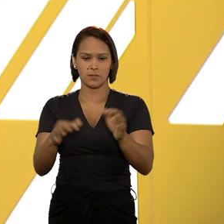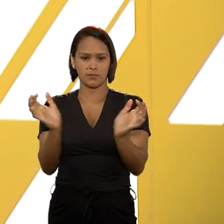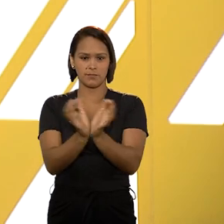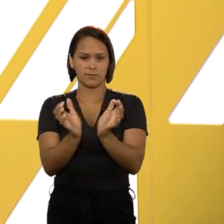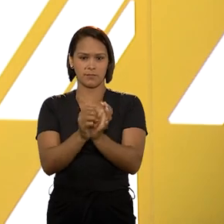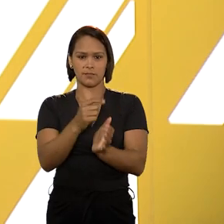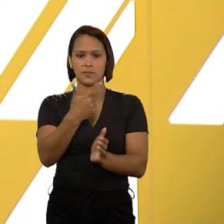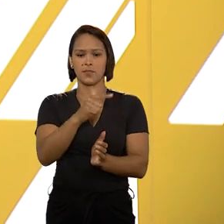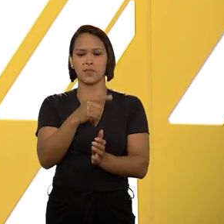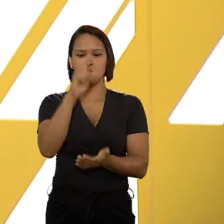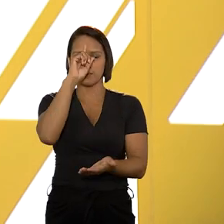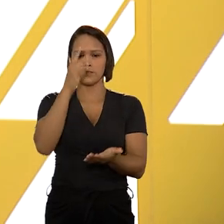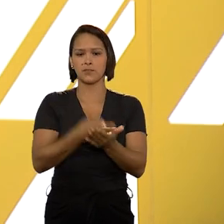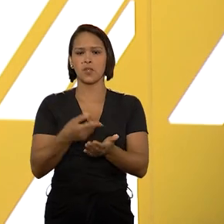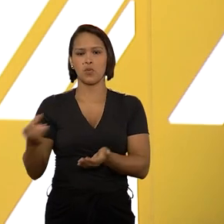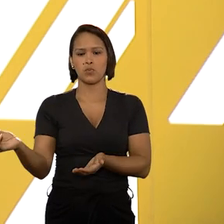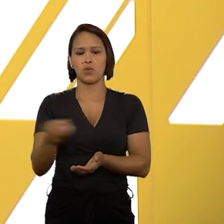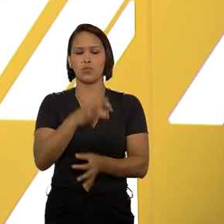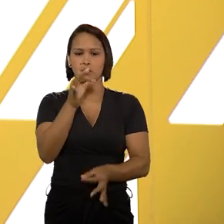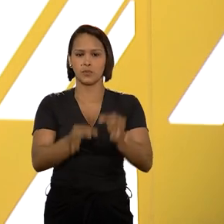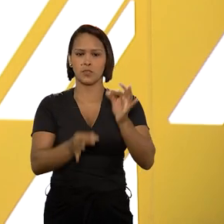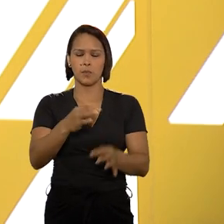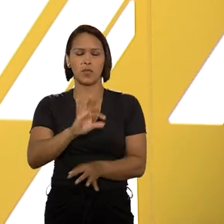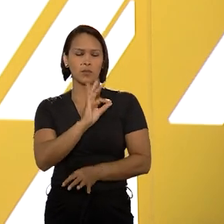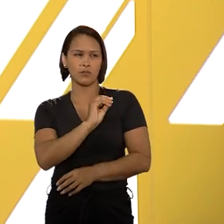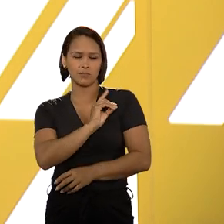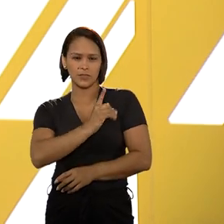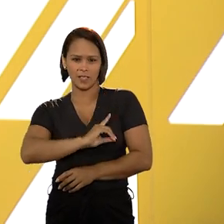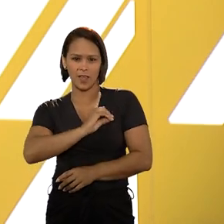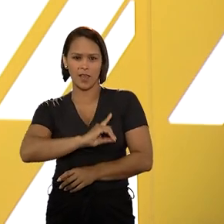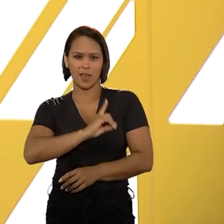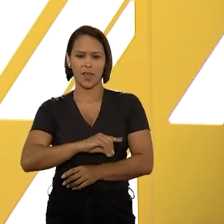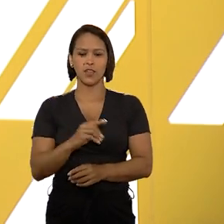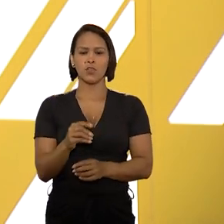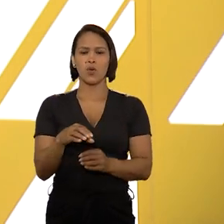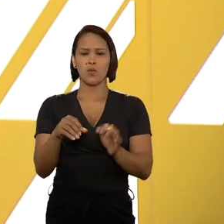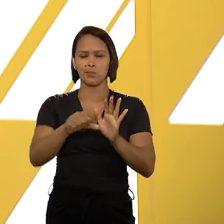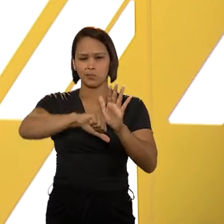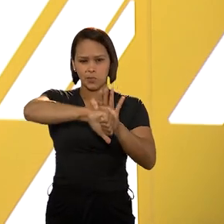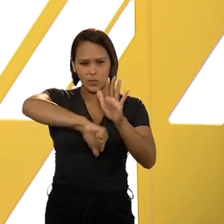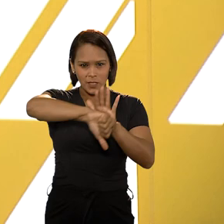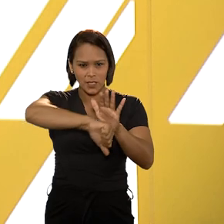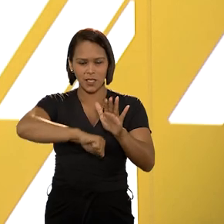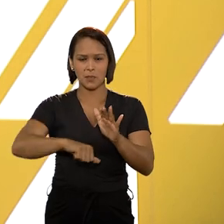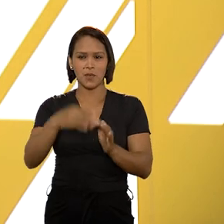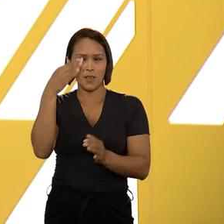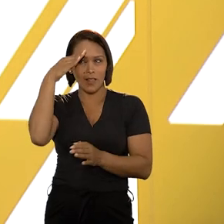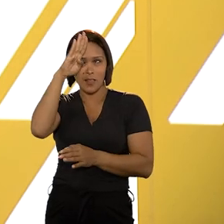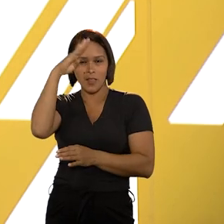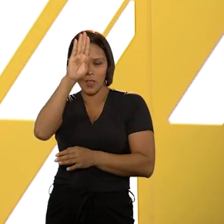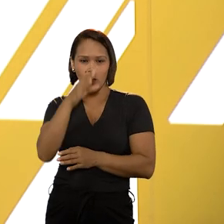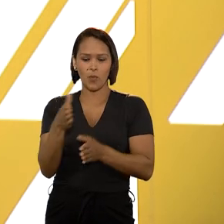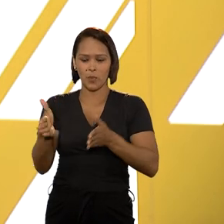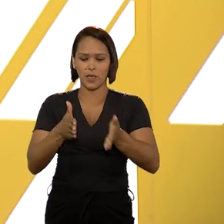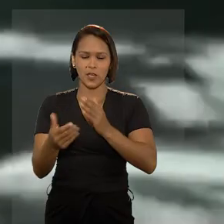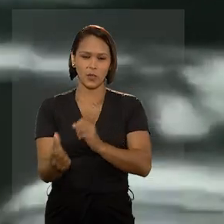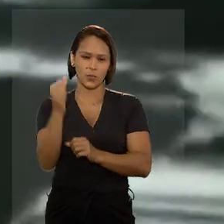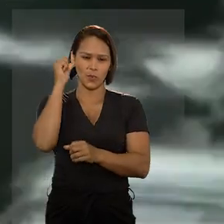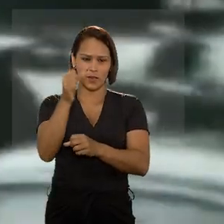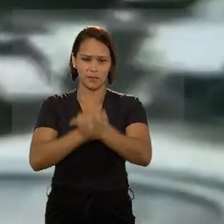da segunda turma determinaram um novo julgamento contra delegados por crime no DOI-CODE durante o regime militar.